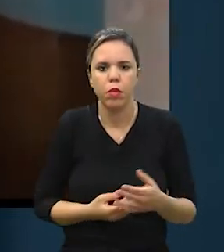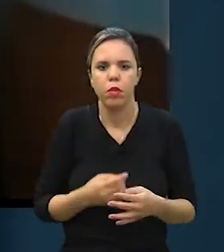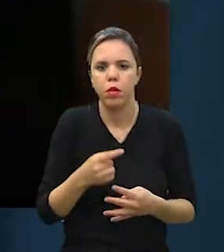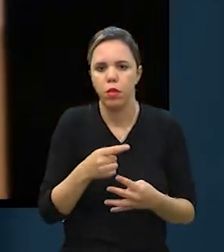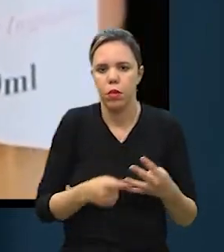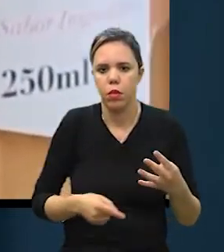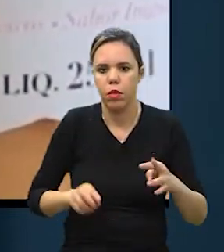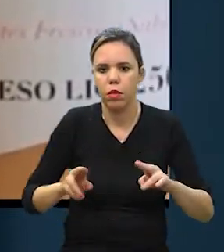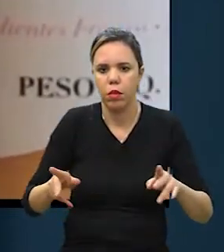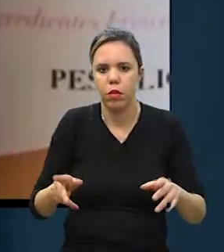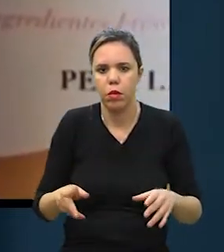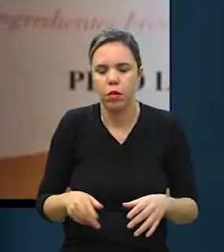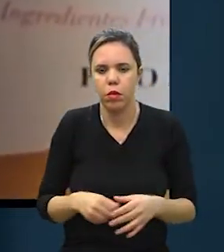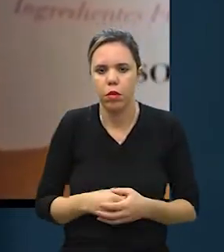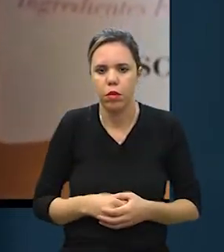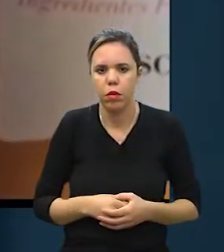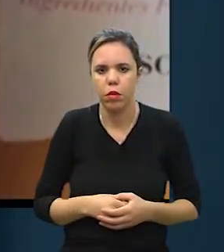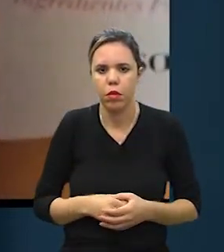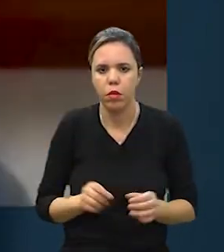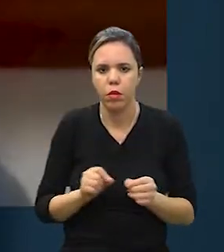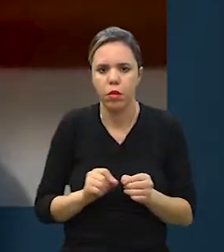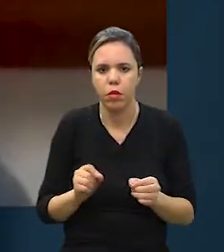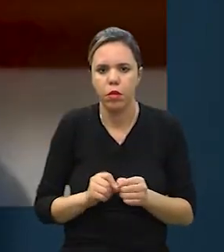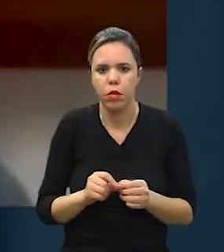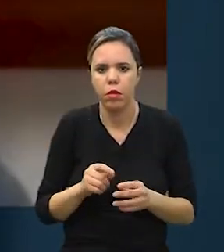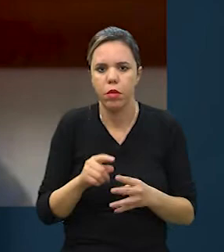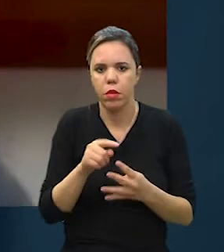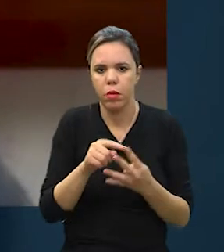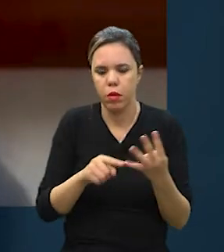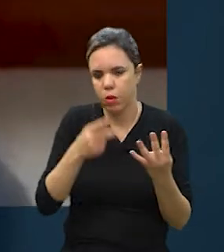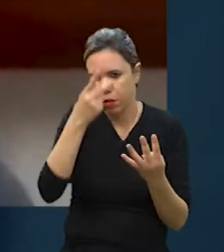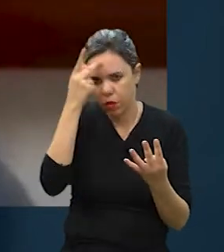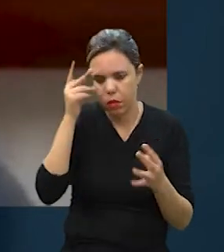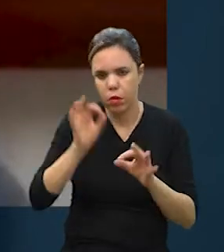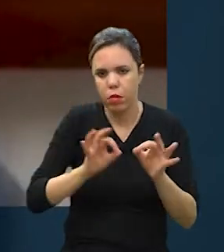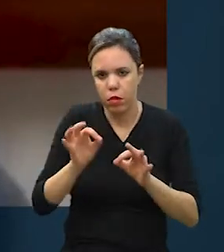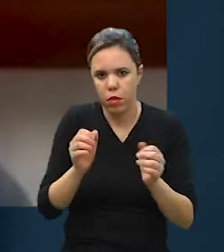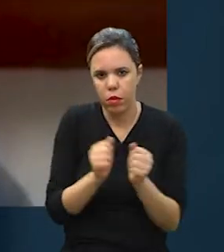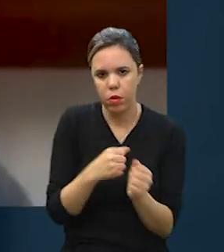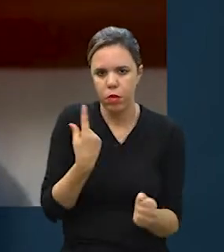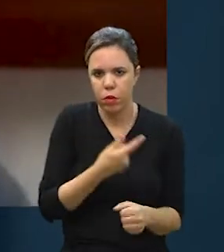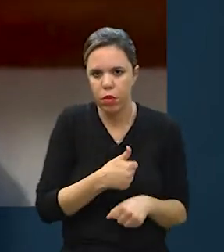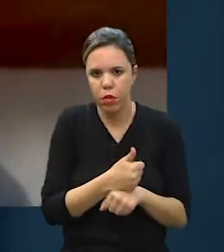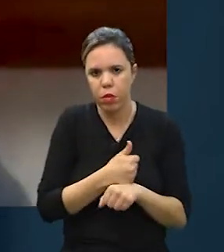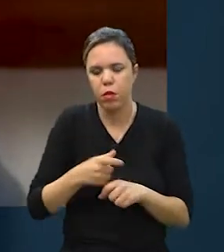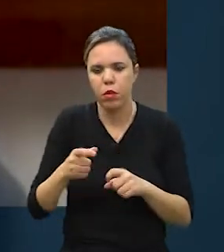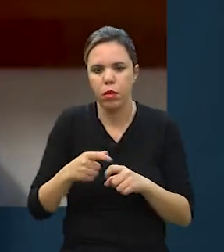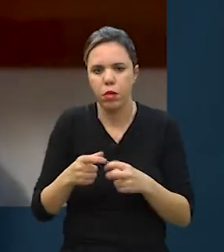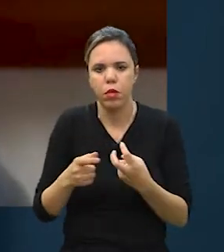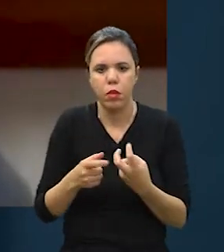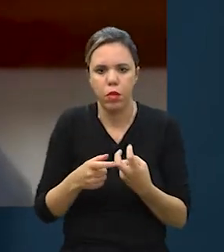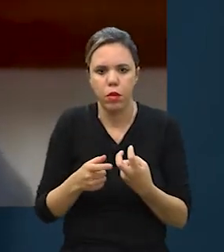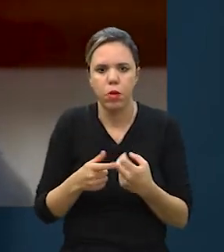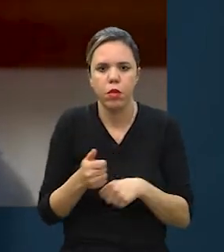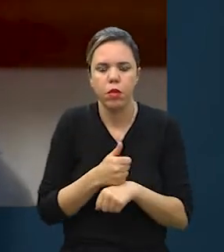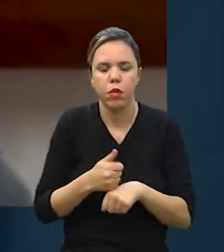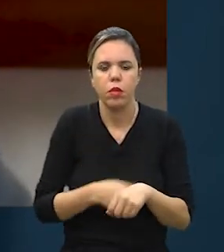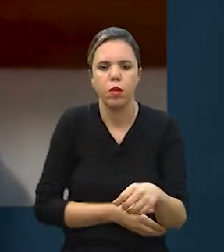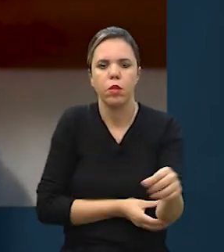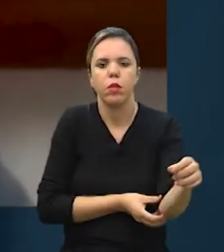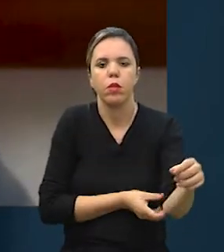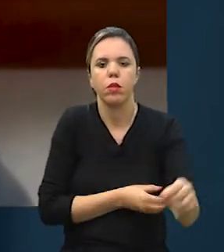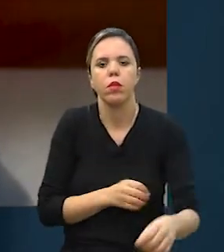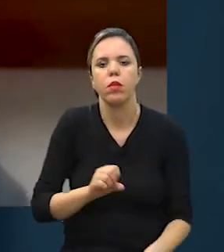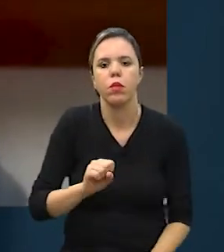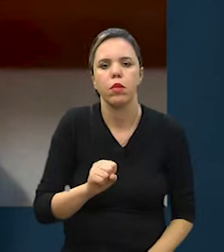vem em quatro tipos diferentes. Essas receitas, inclusive, feitas a quatro mãos. O Jacquin realmente fez a receita junto com a nossa veterinária, que é o